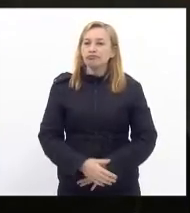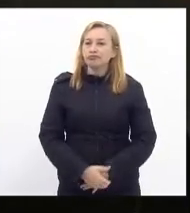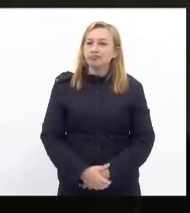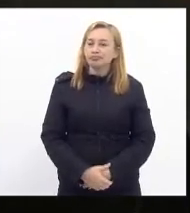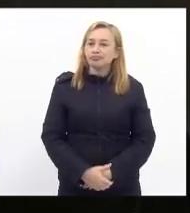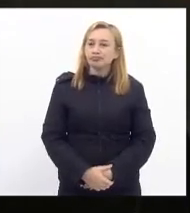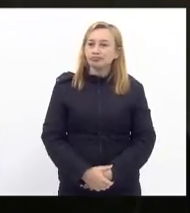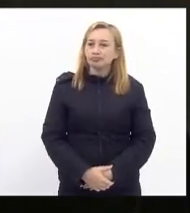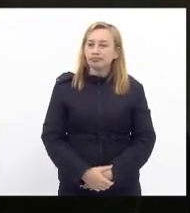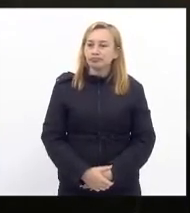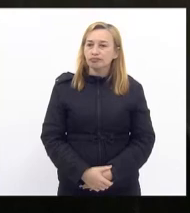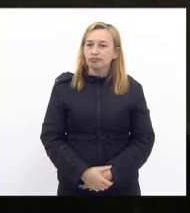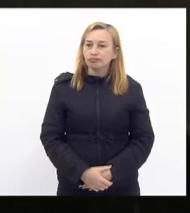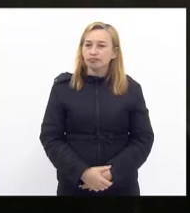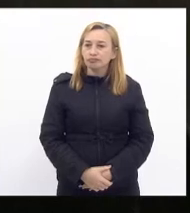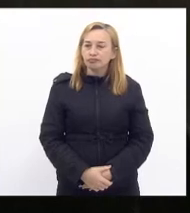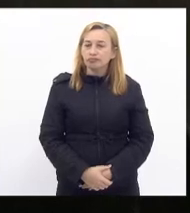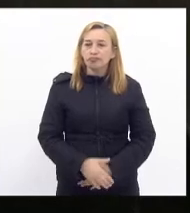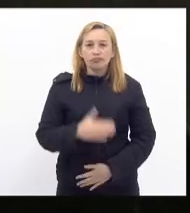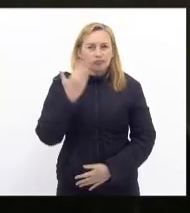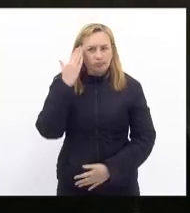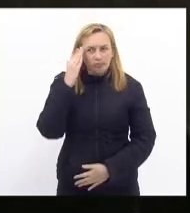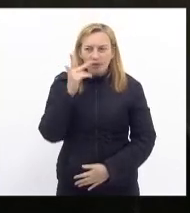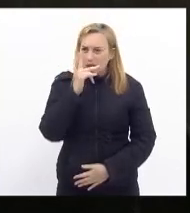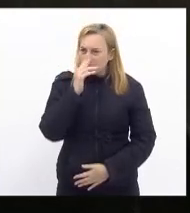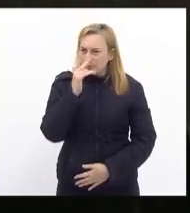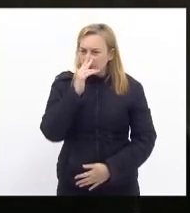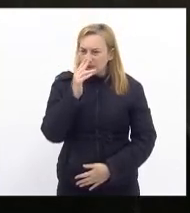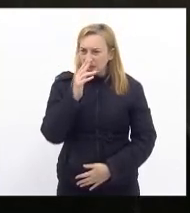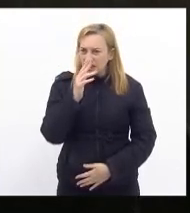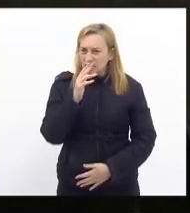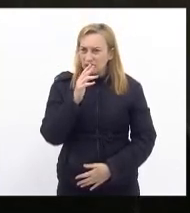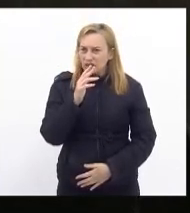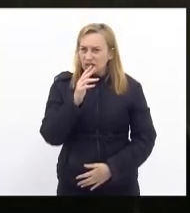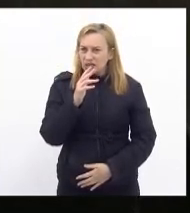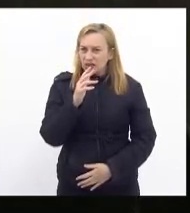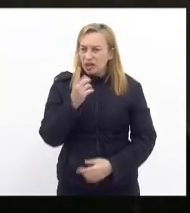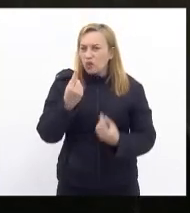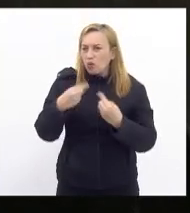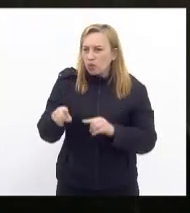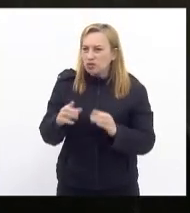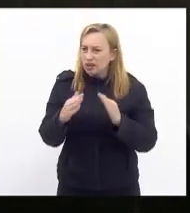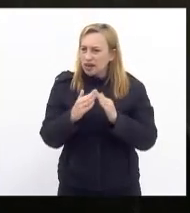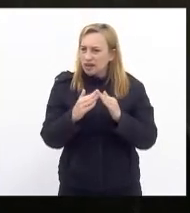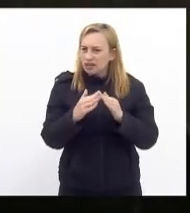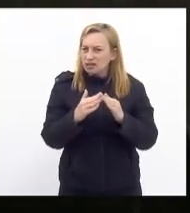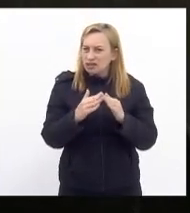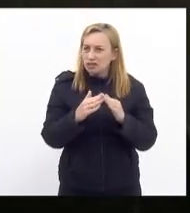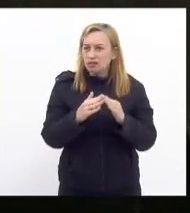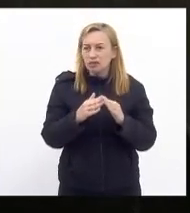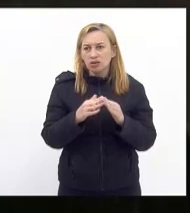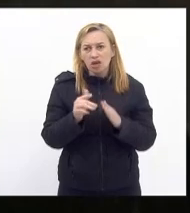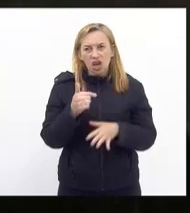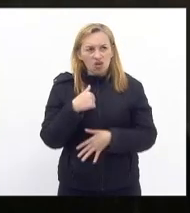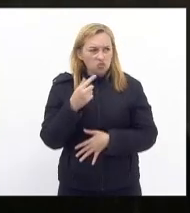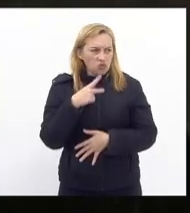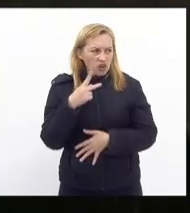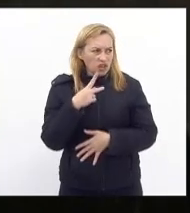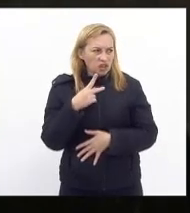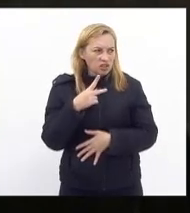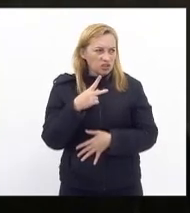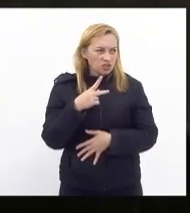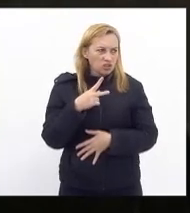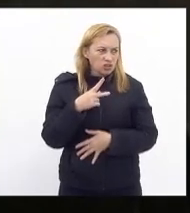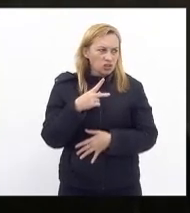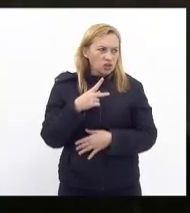porque o que que dá a entender que parece que quer medir força com a casa isso eu não estou dizendo medir força com